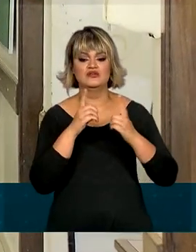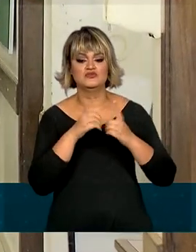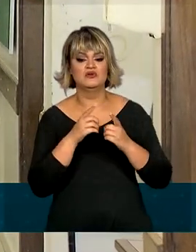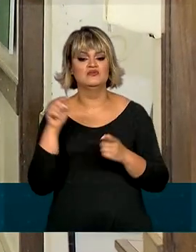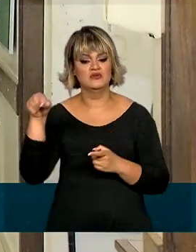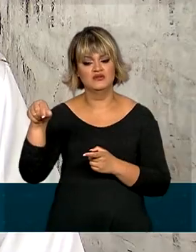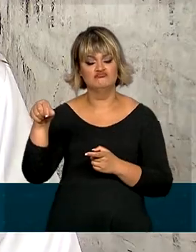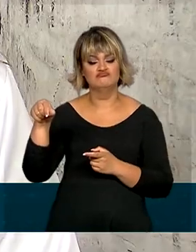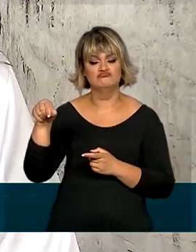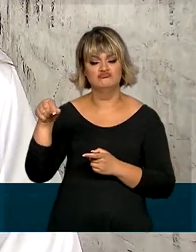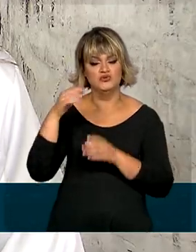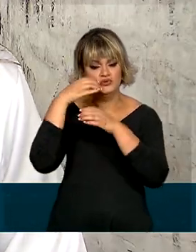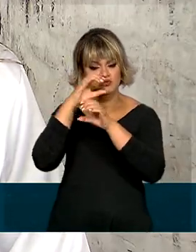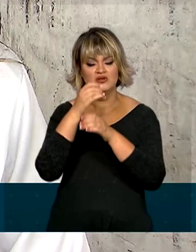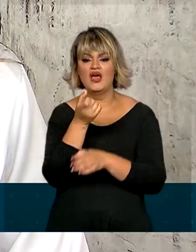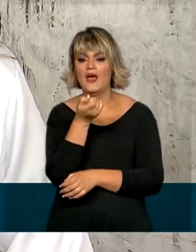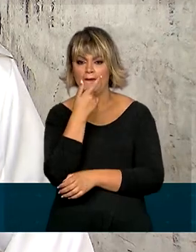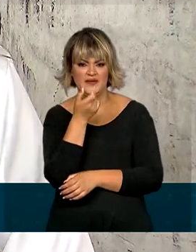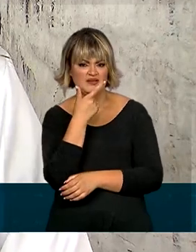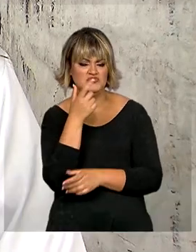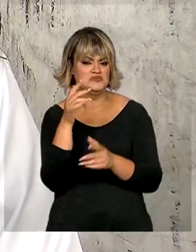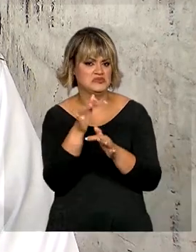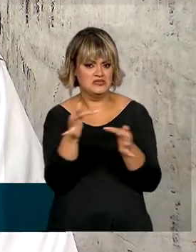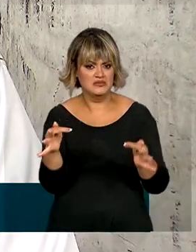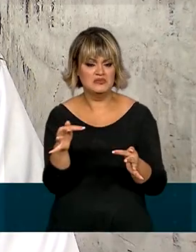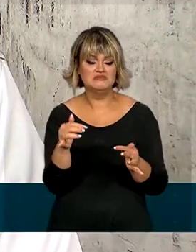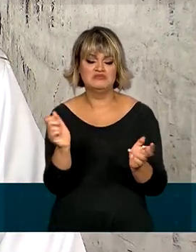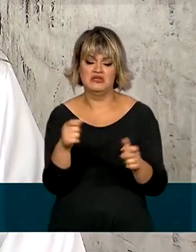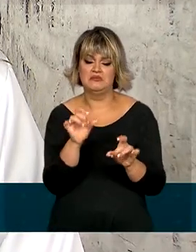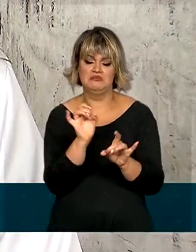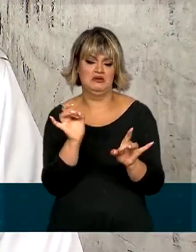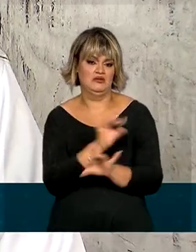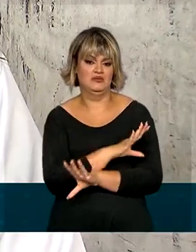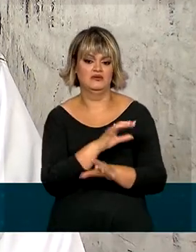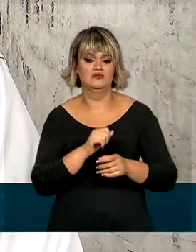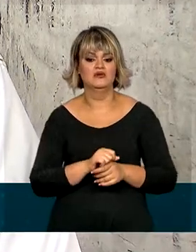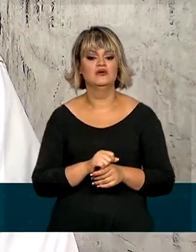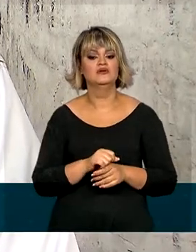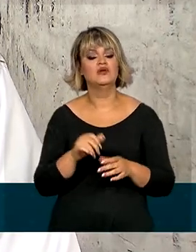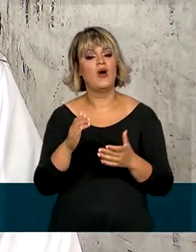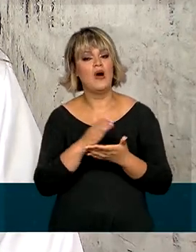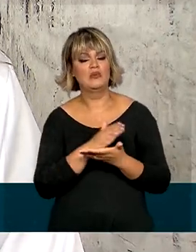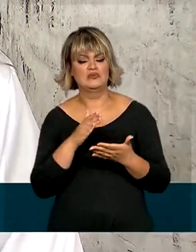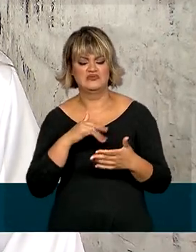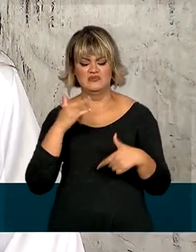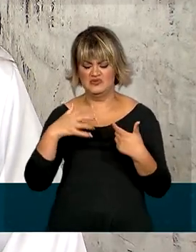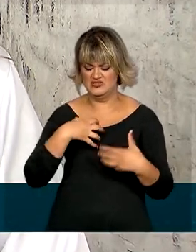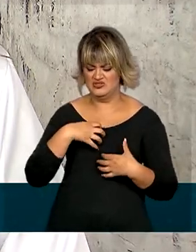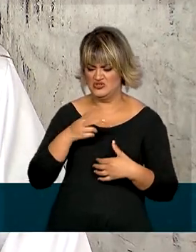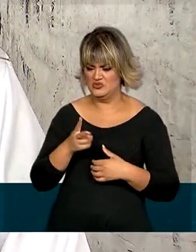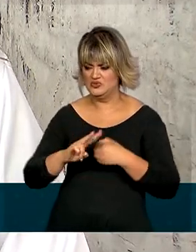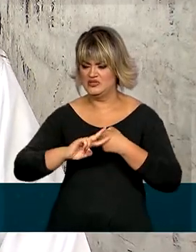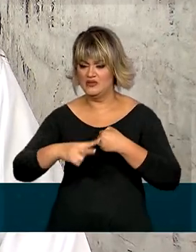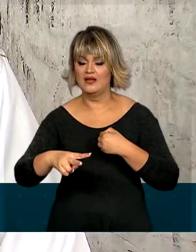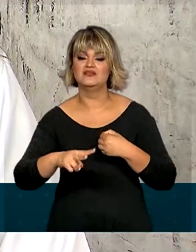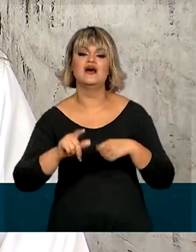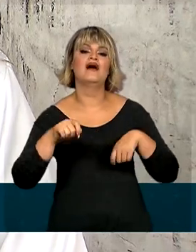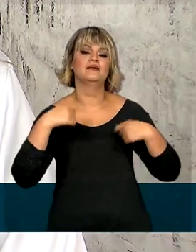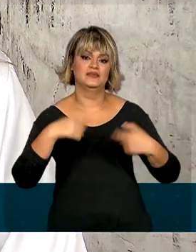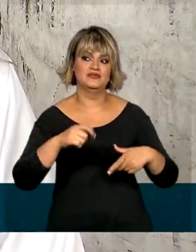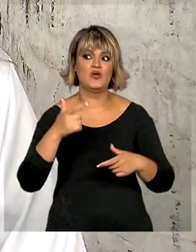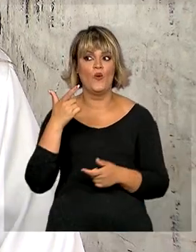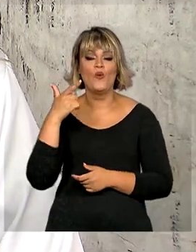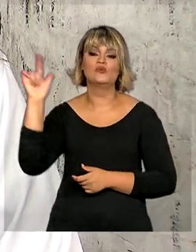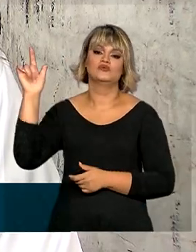ambulatorial. Com a antibiótico-terapia, esse quadro se encerra. Então, podem ficar algumas sequelas e que o indivíduo necessite dos